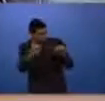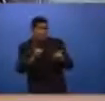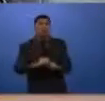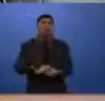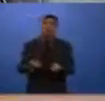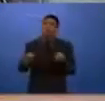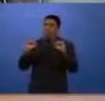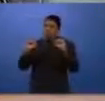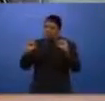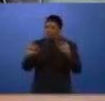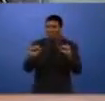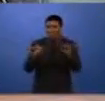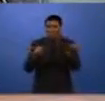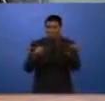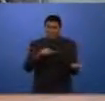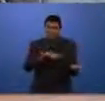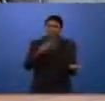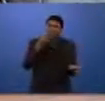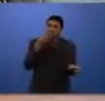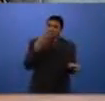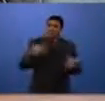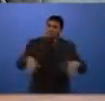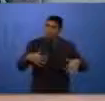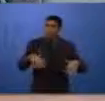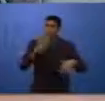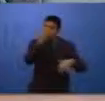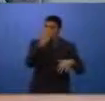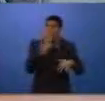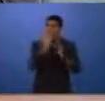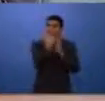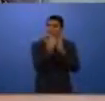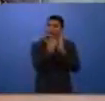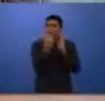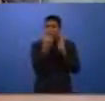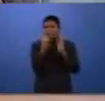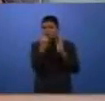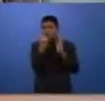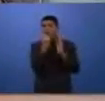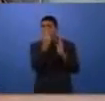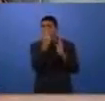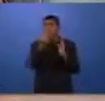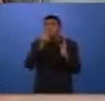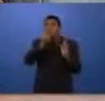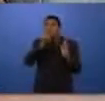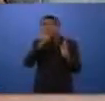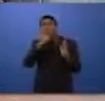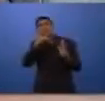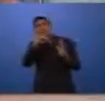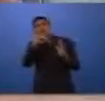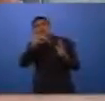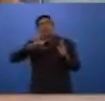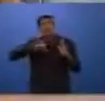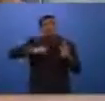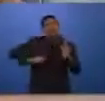Podem, podem. A questão do usuário é levada com bastante seriedade pelo programa 8-1. Nós nos solidarizamos